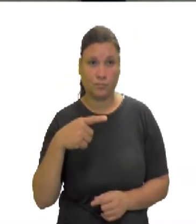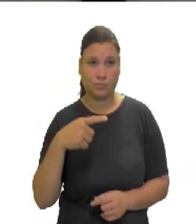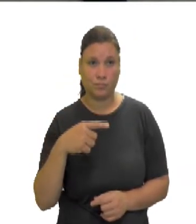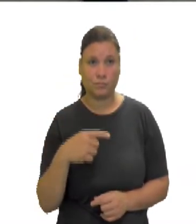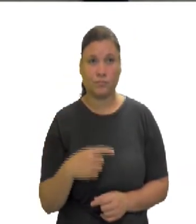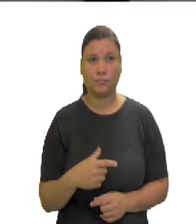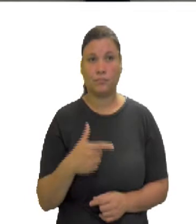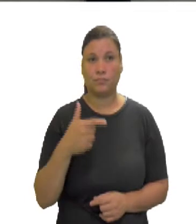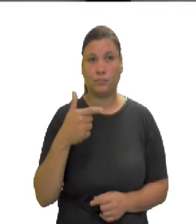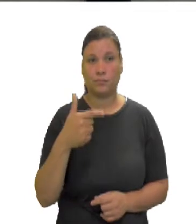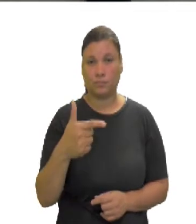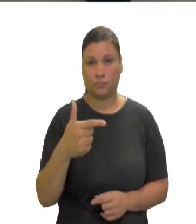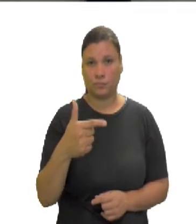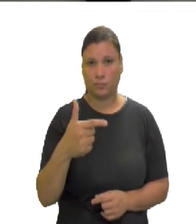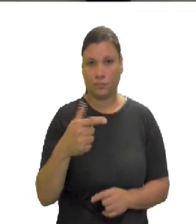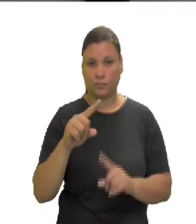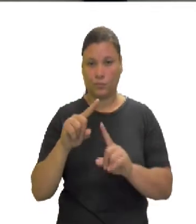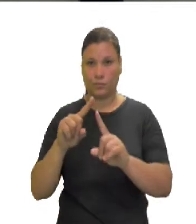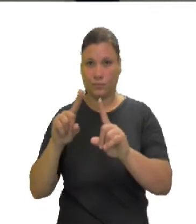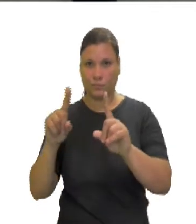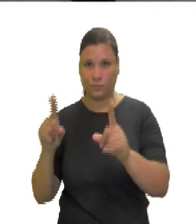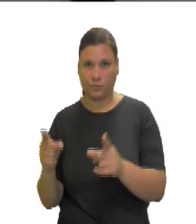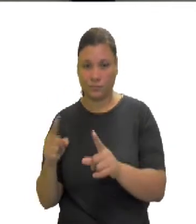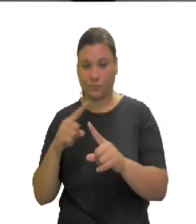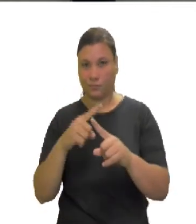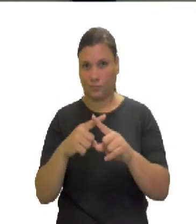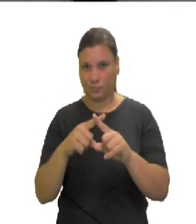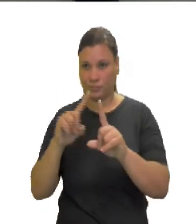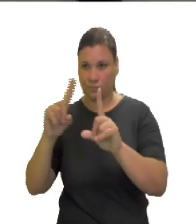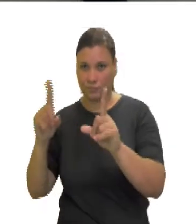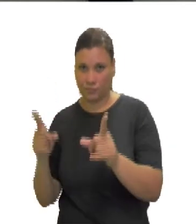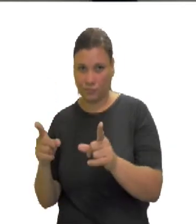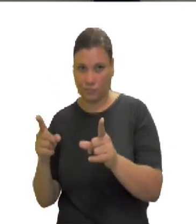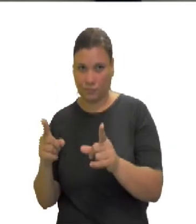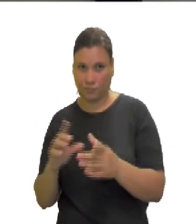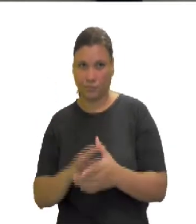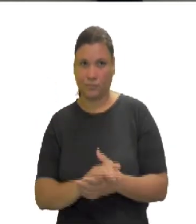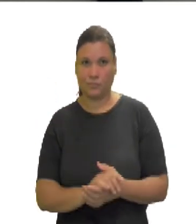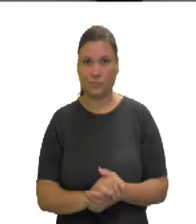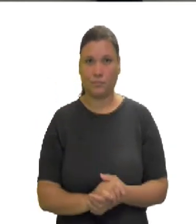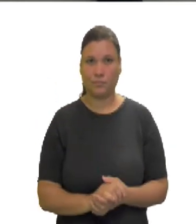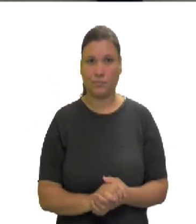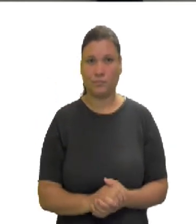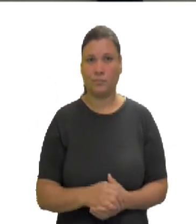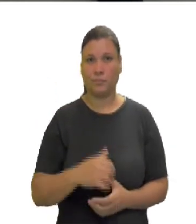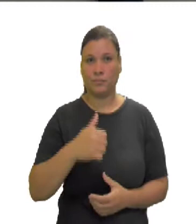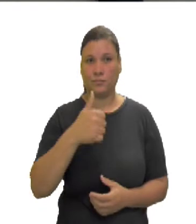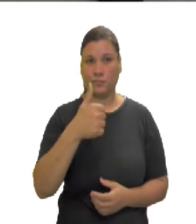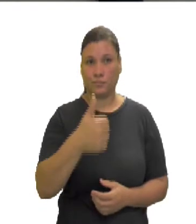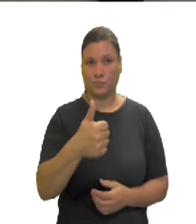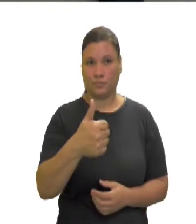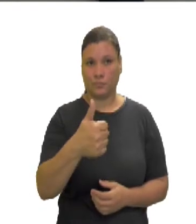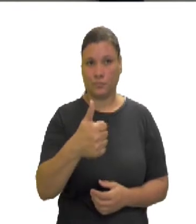Duas vezes o produto do primeiro termo pelo segundo,